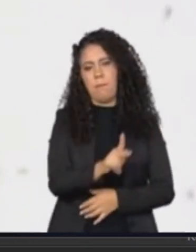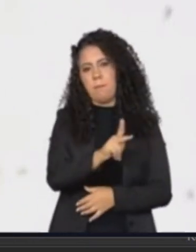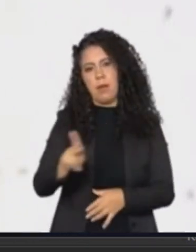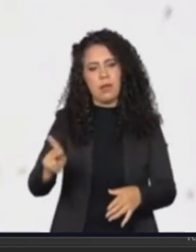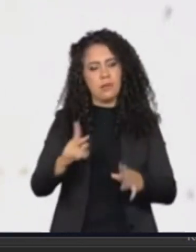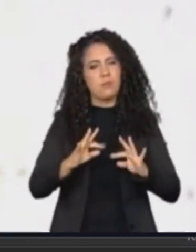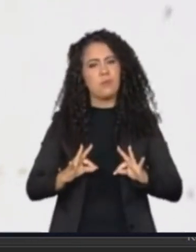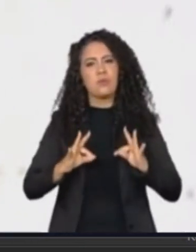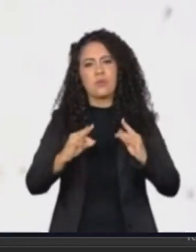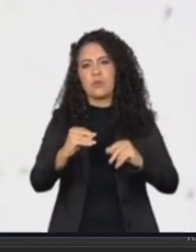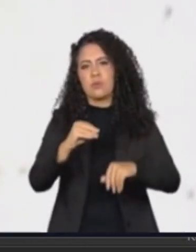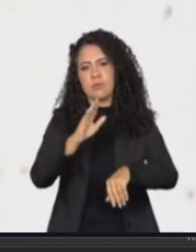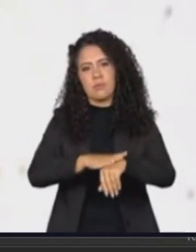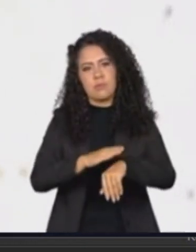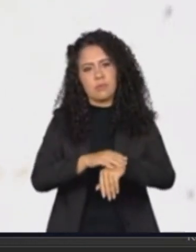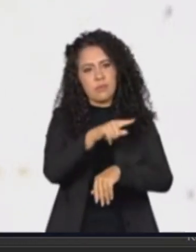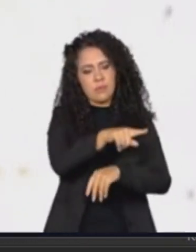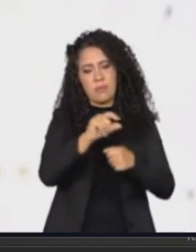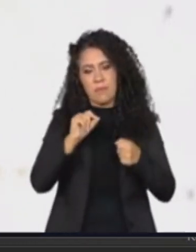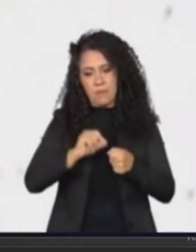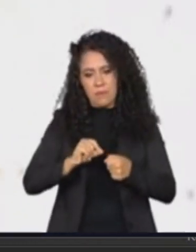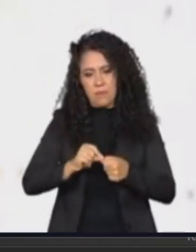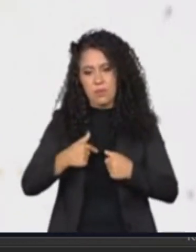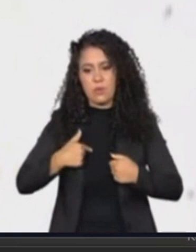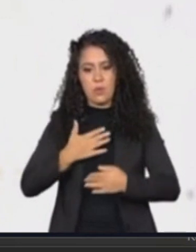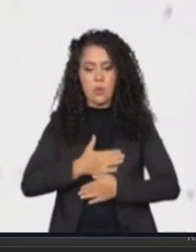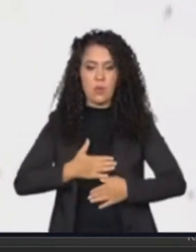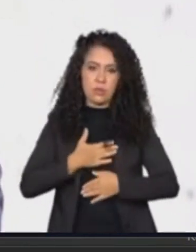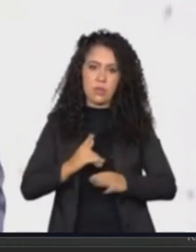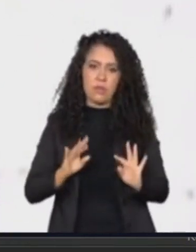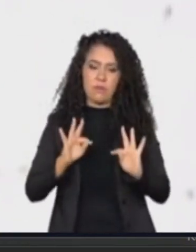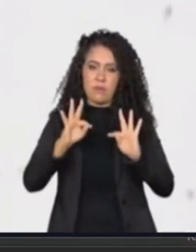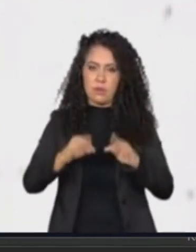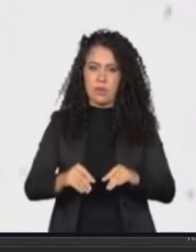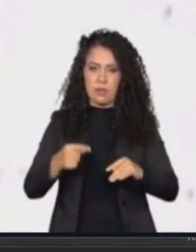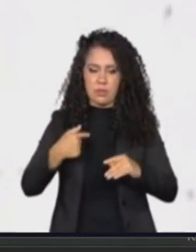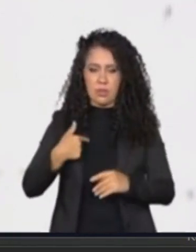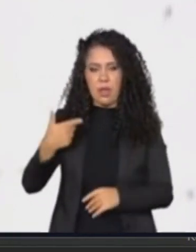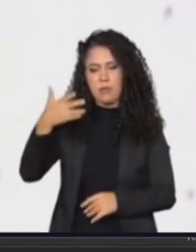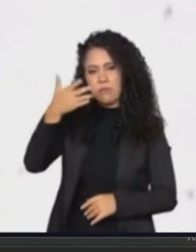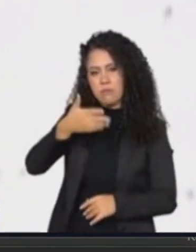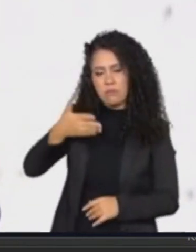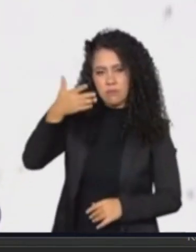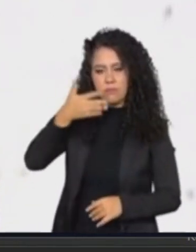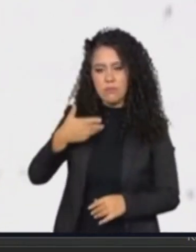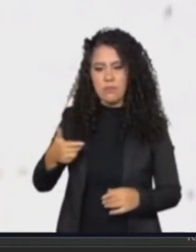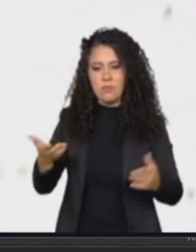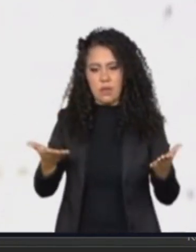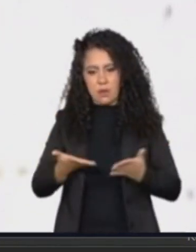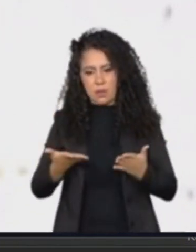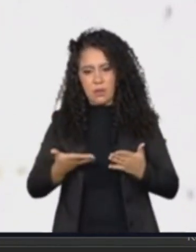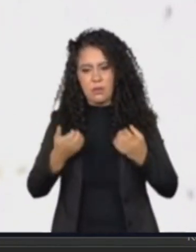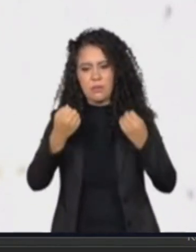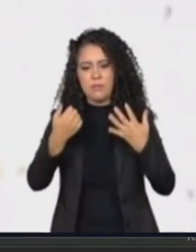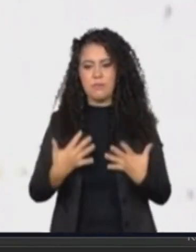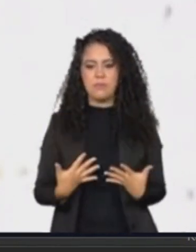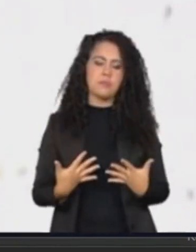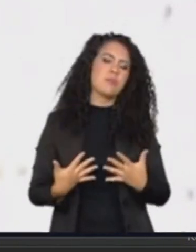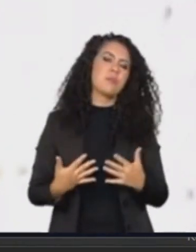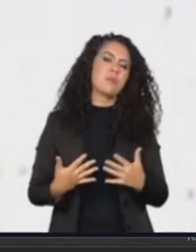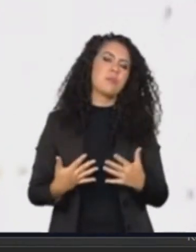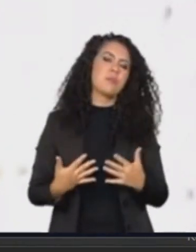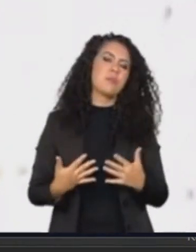tudo que o senhor tem feito. Eu quero finalizar meu pronunciamento falando agora daquela